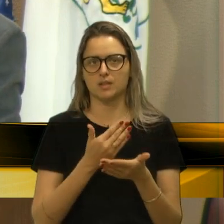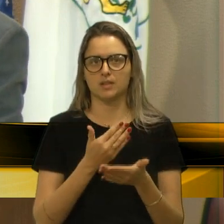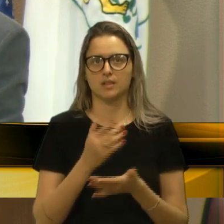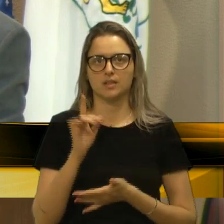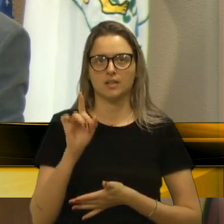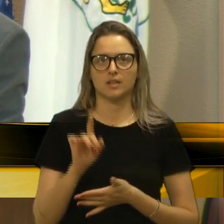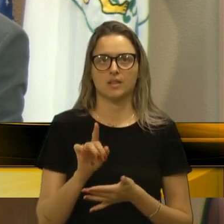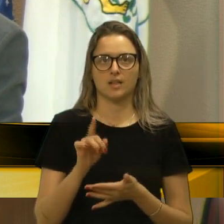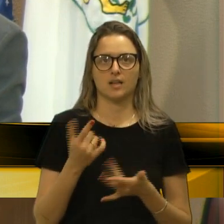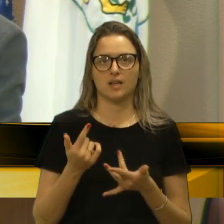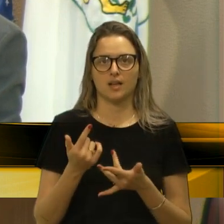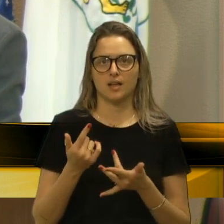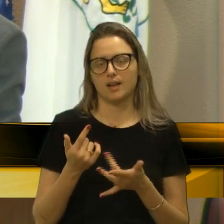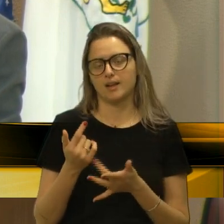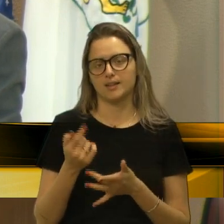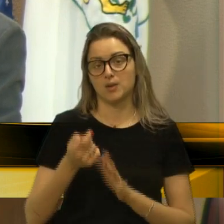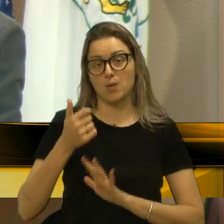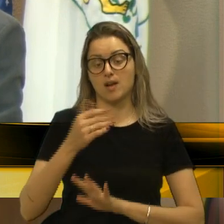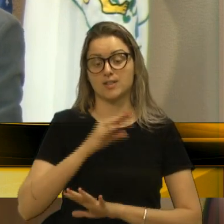salário do vereador.